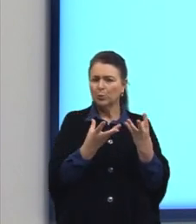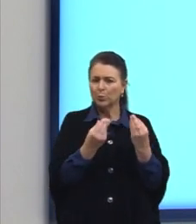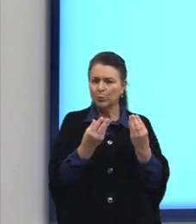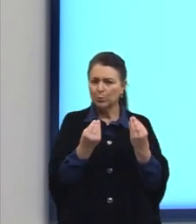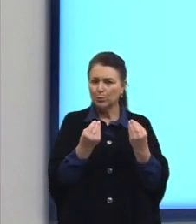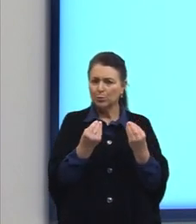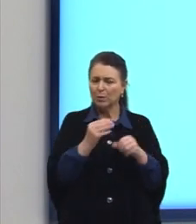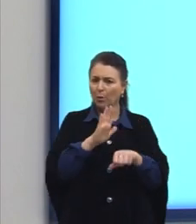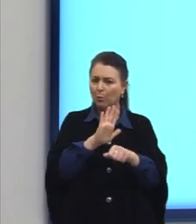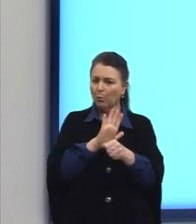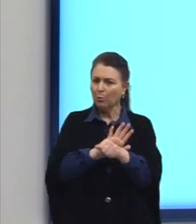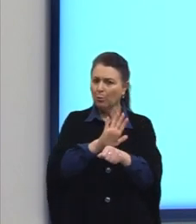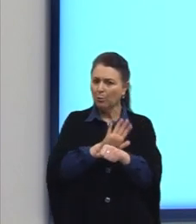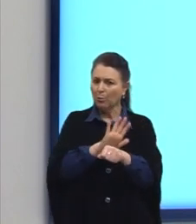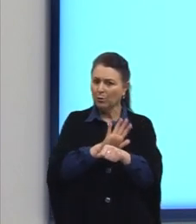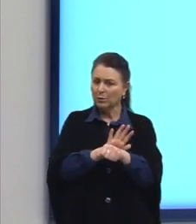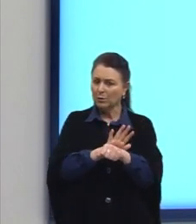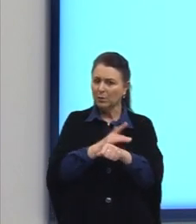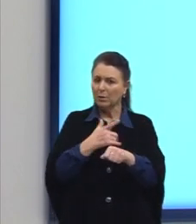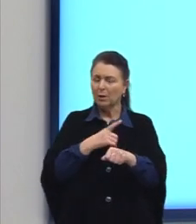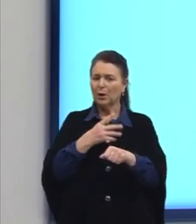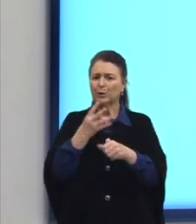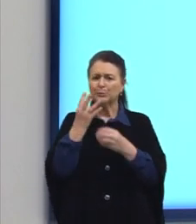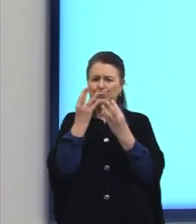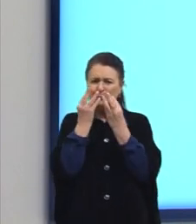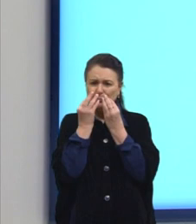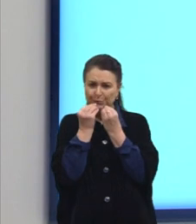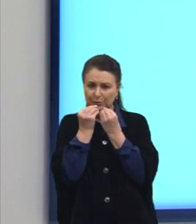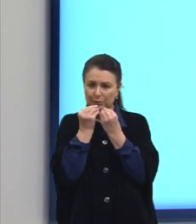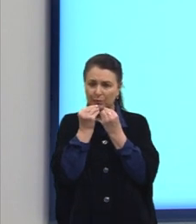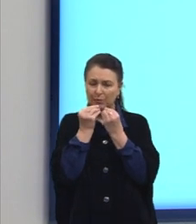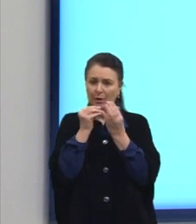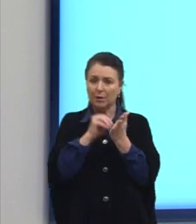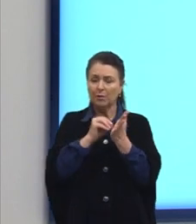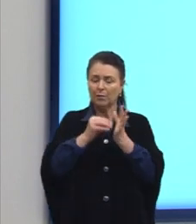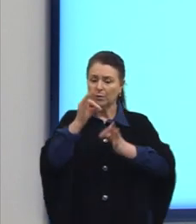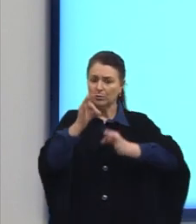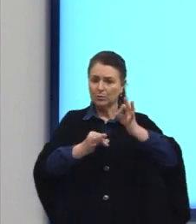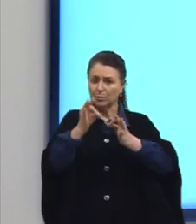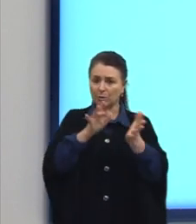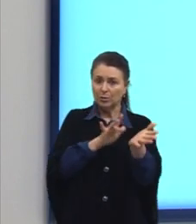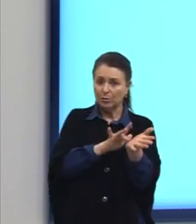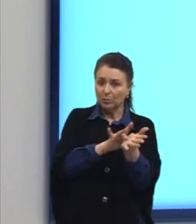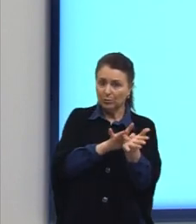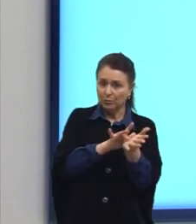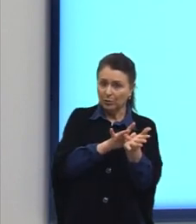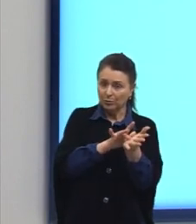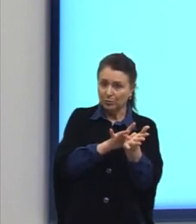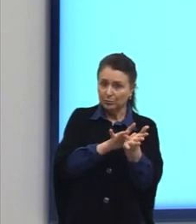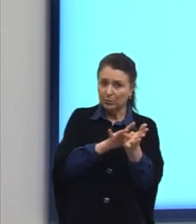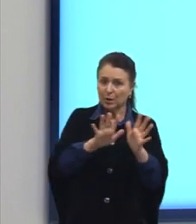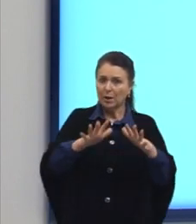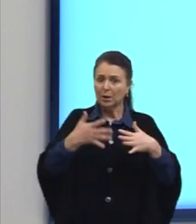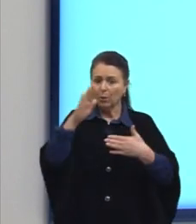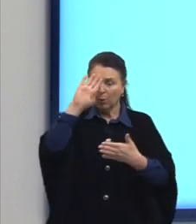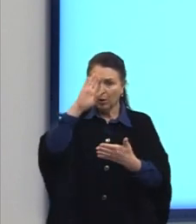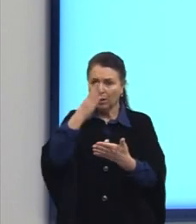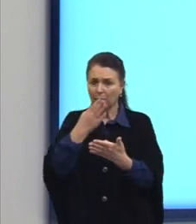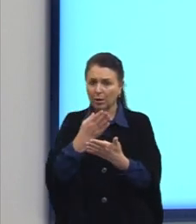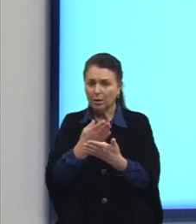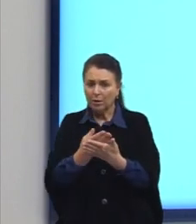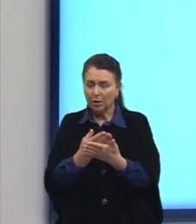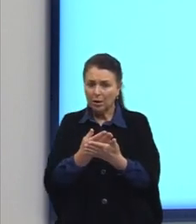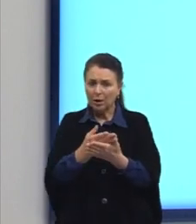pulsar do amargo e injusto e falso por mudar, então confiar a gente